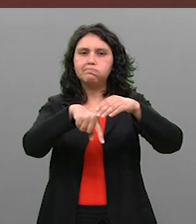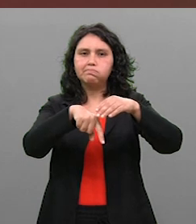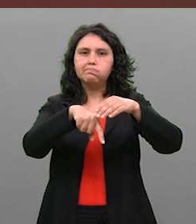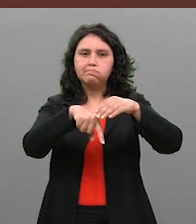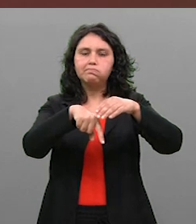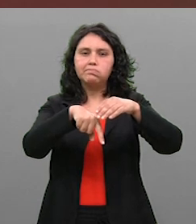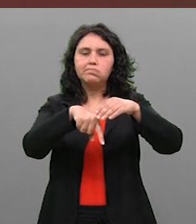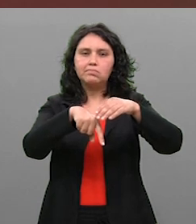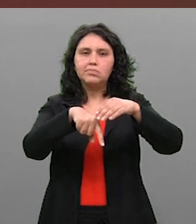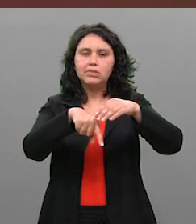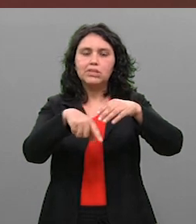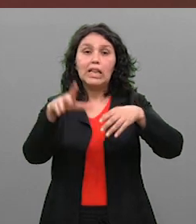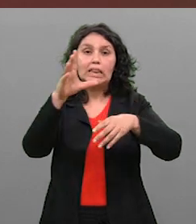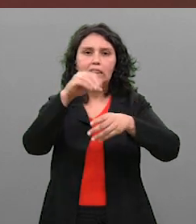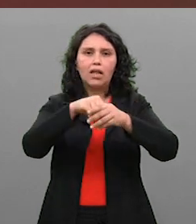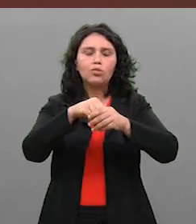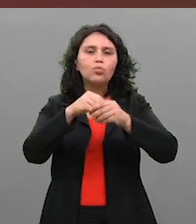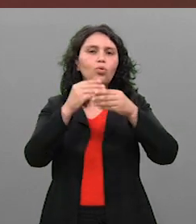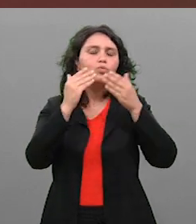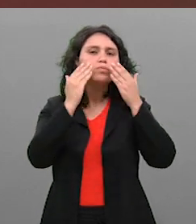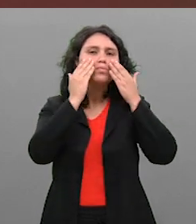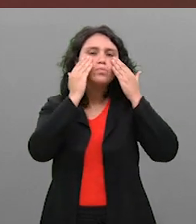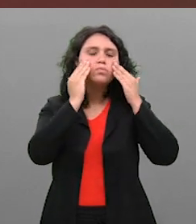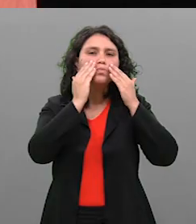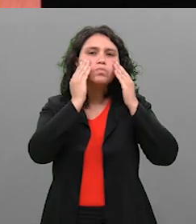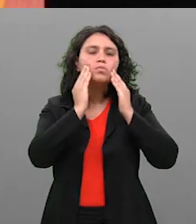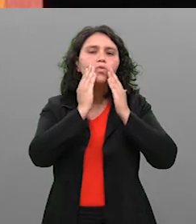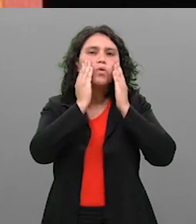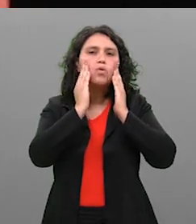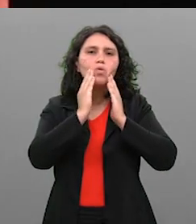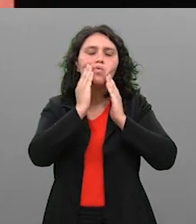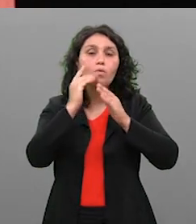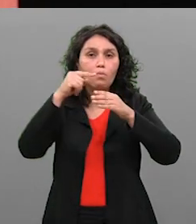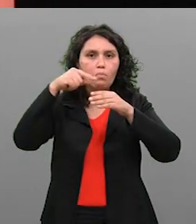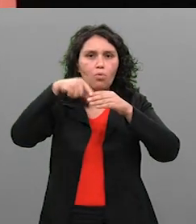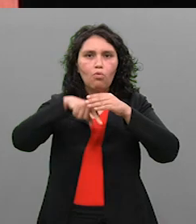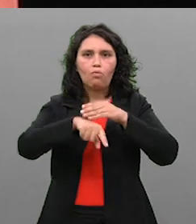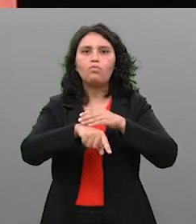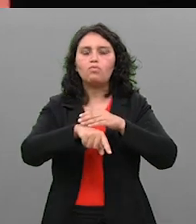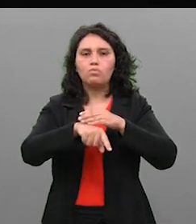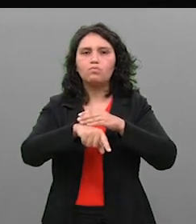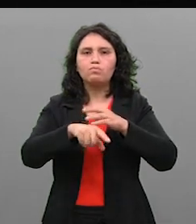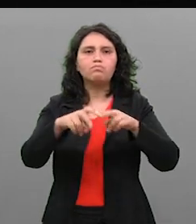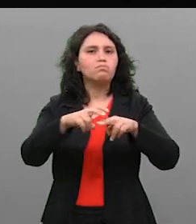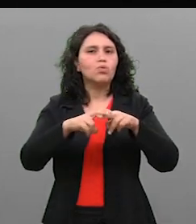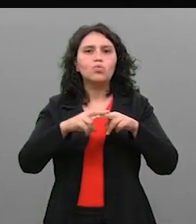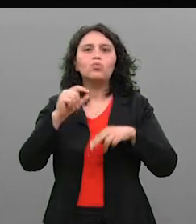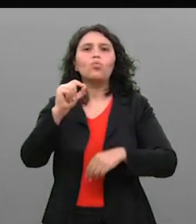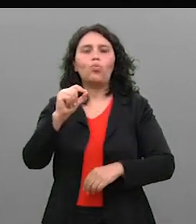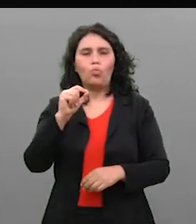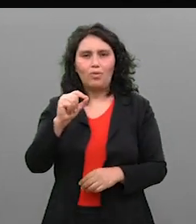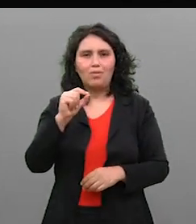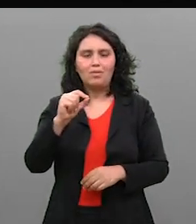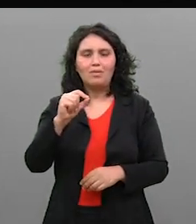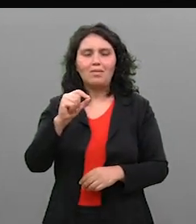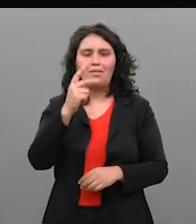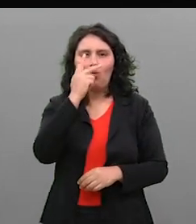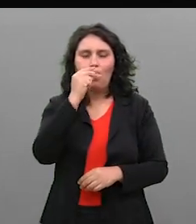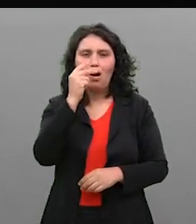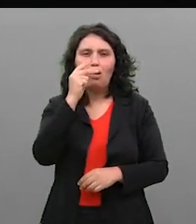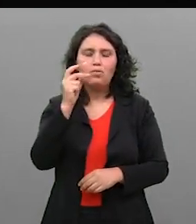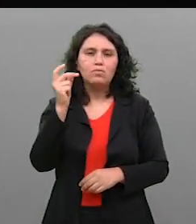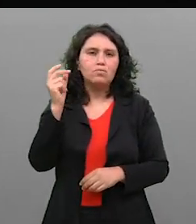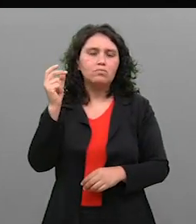Gordon Baker, que é a fórmula essa que foi utilizada, é aqui embaixo. Então, o que acontece? Isso equivale a uma